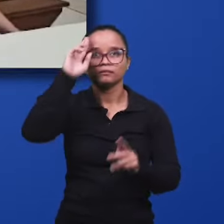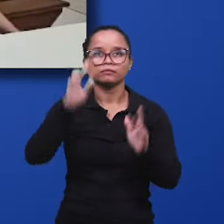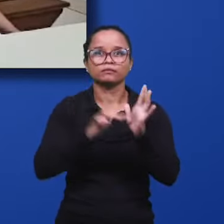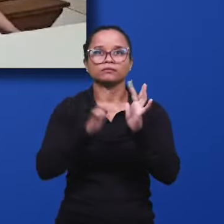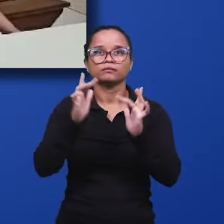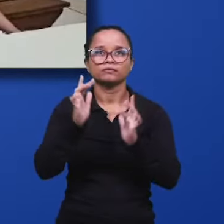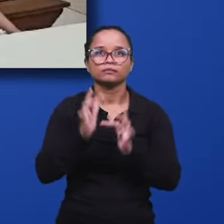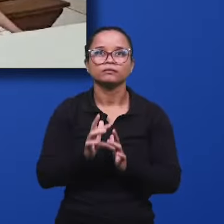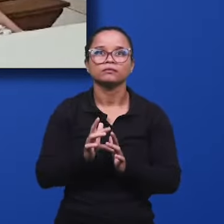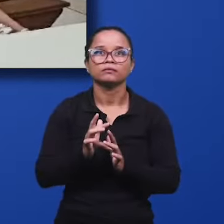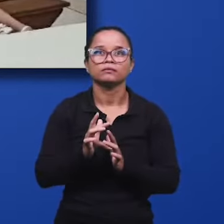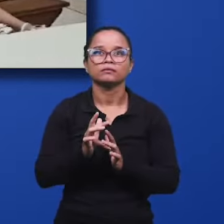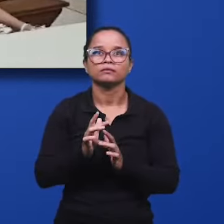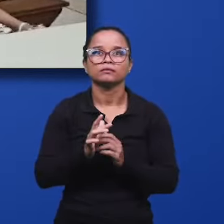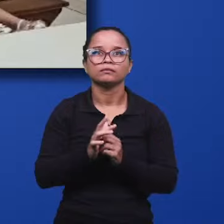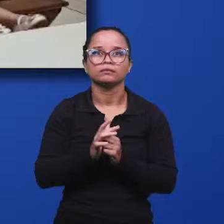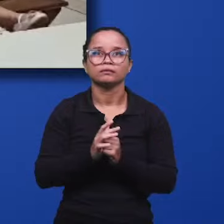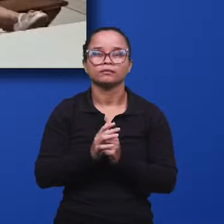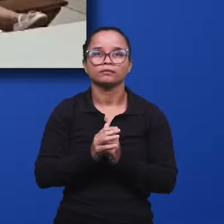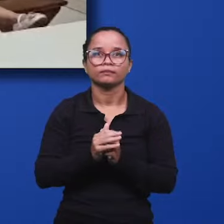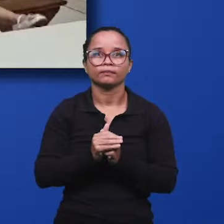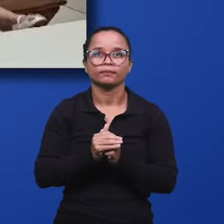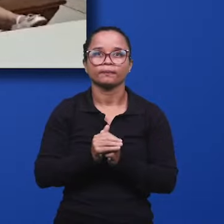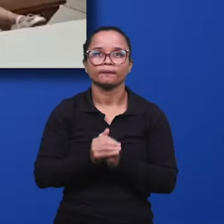A paz, Senhor Jesus!